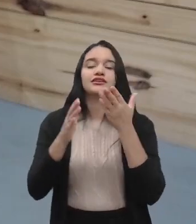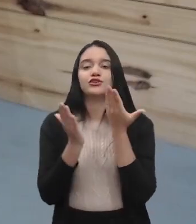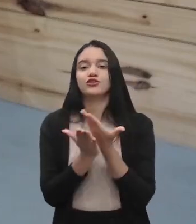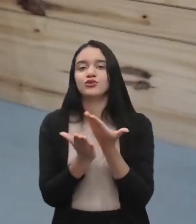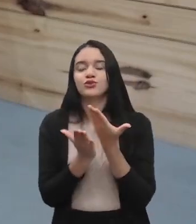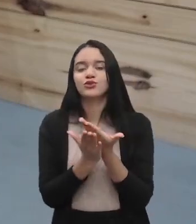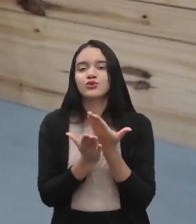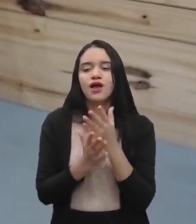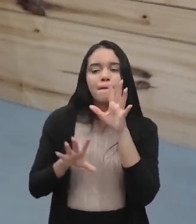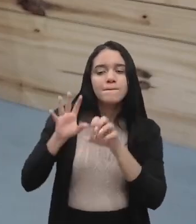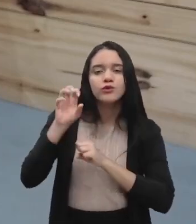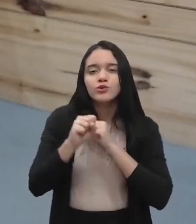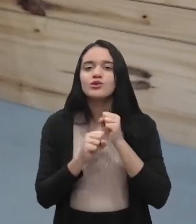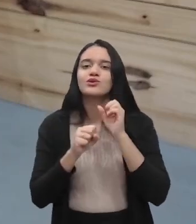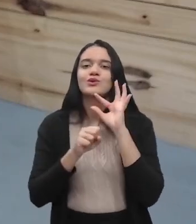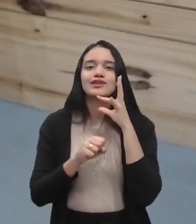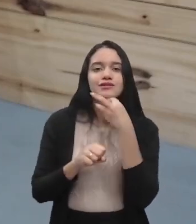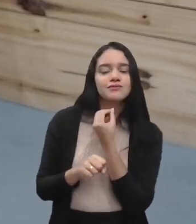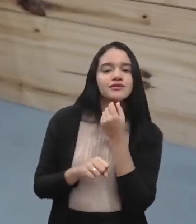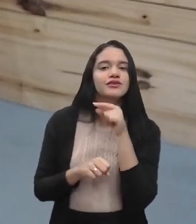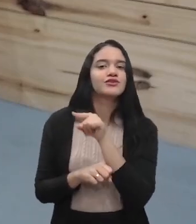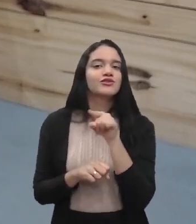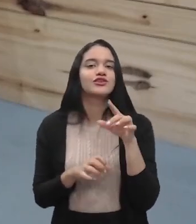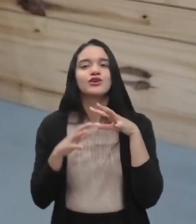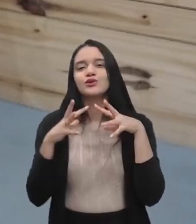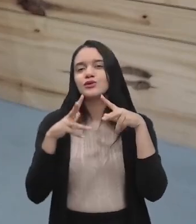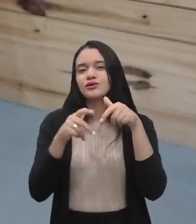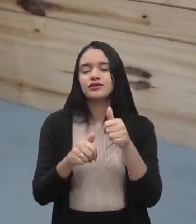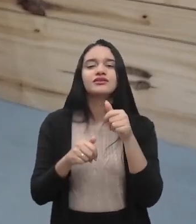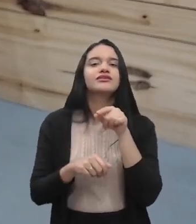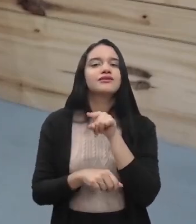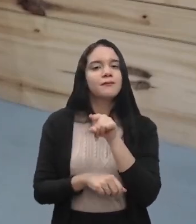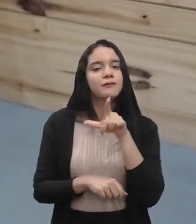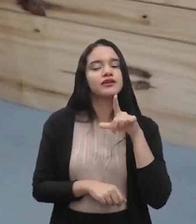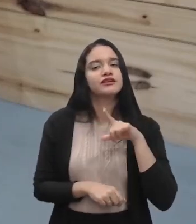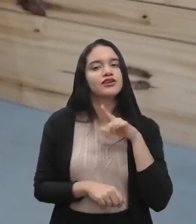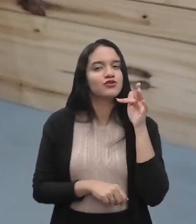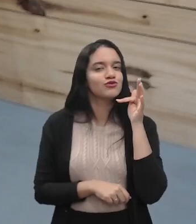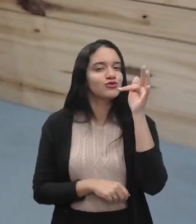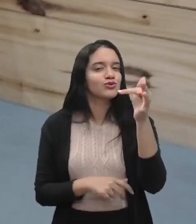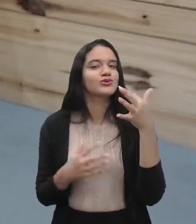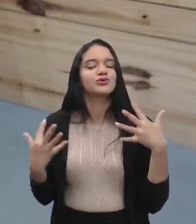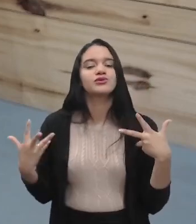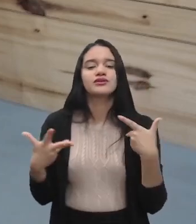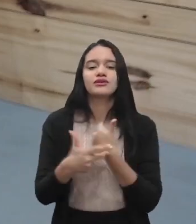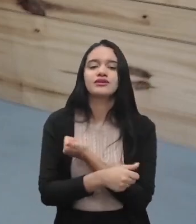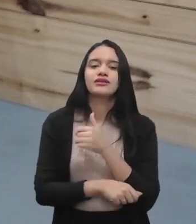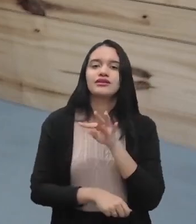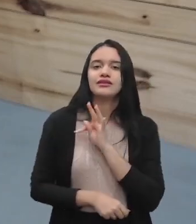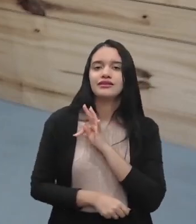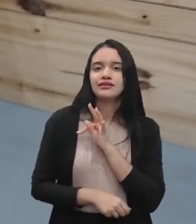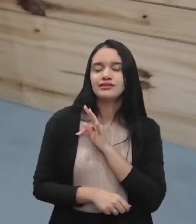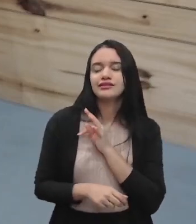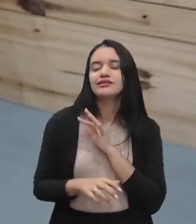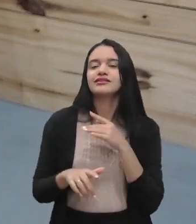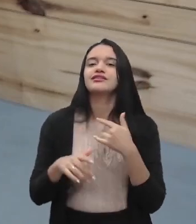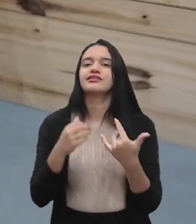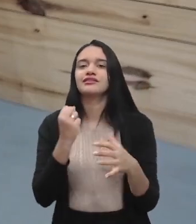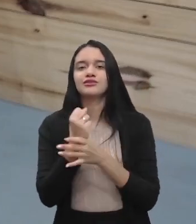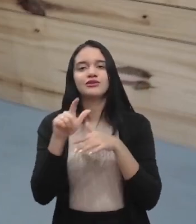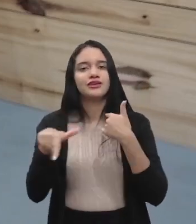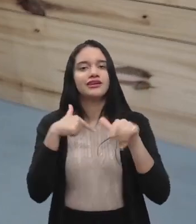buscar conhecimento. Para você, tudo isso, para que você tenha um futuro brilhante, como um futuro técnico de segurança do trabalho.